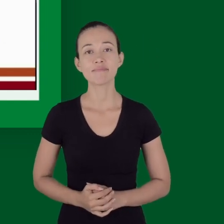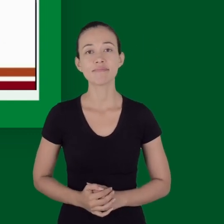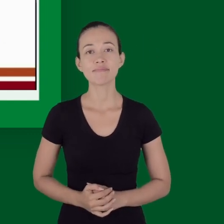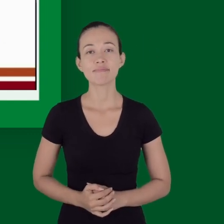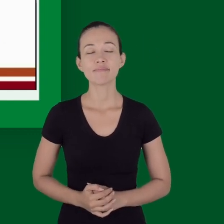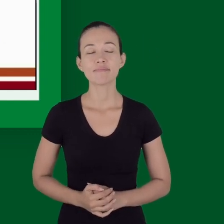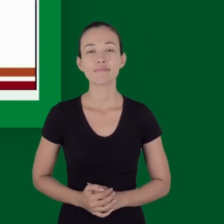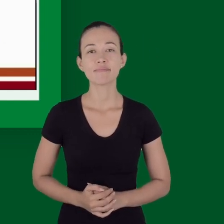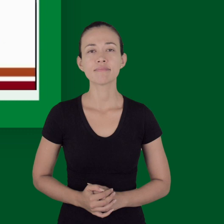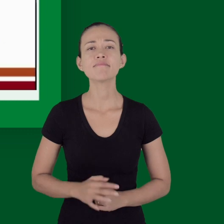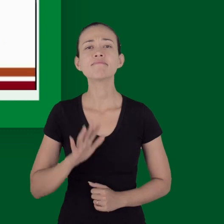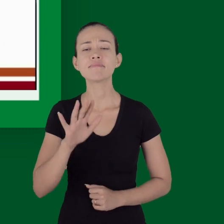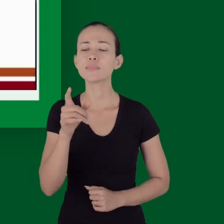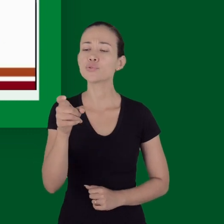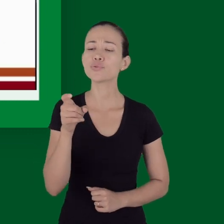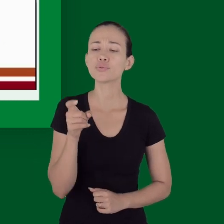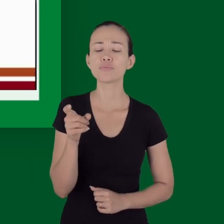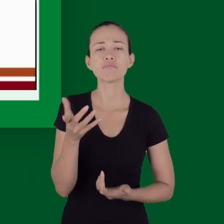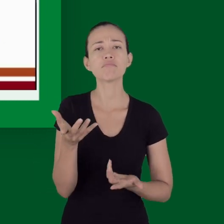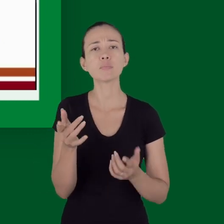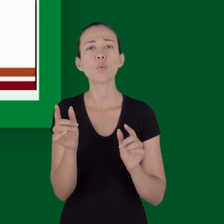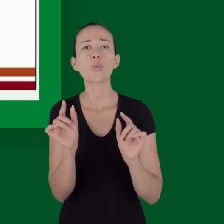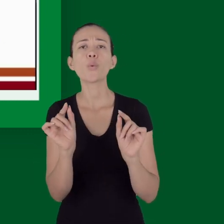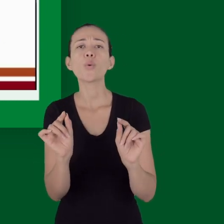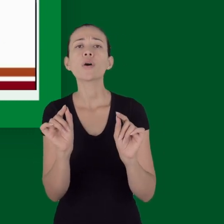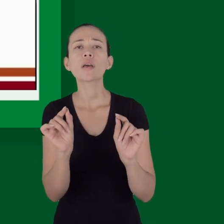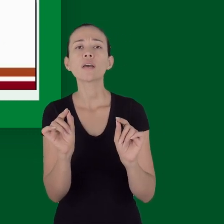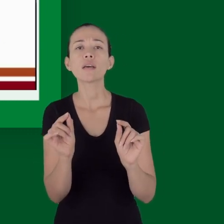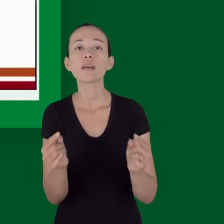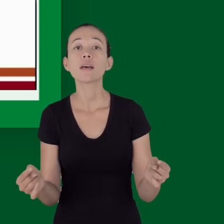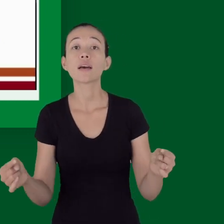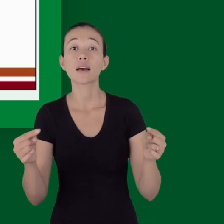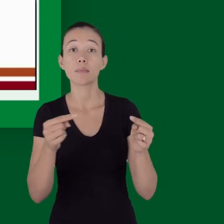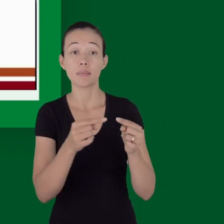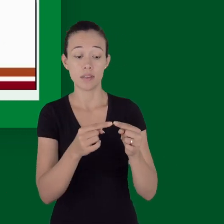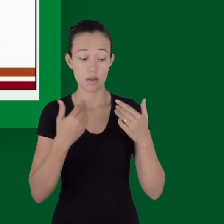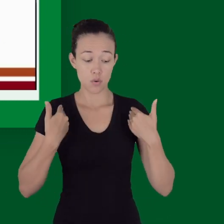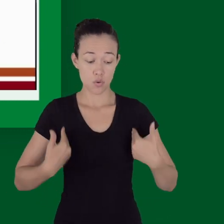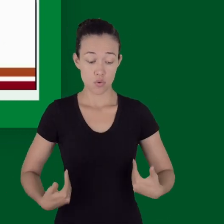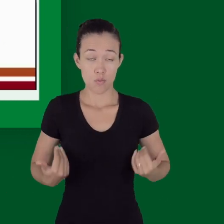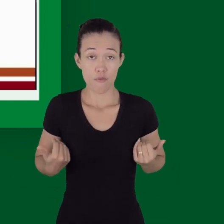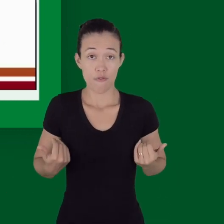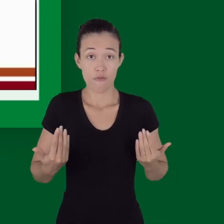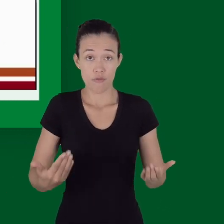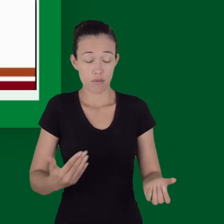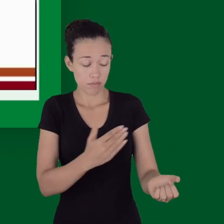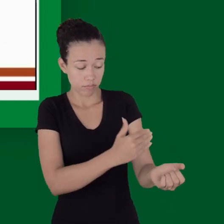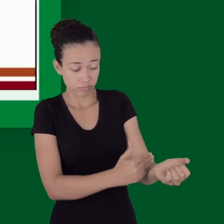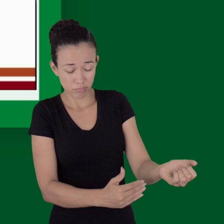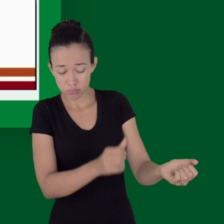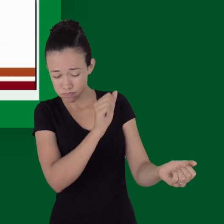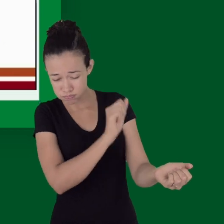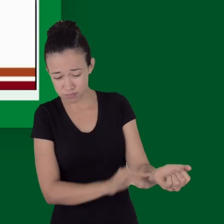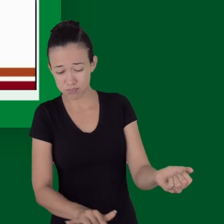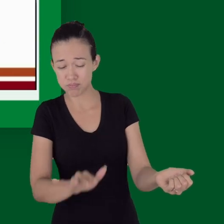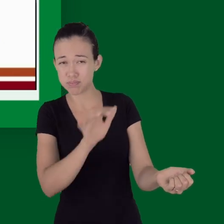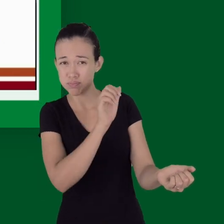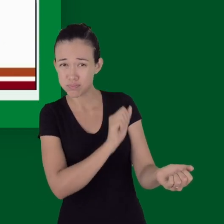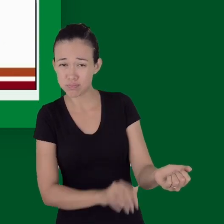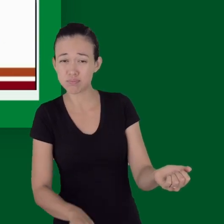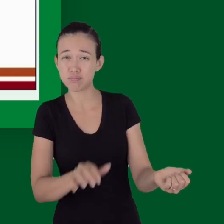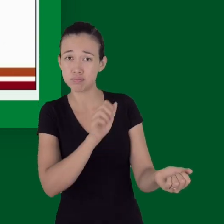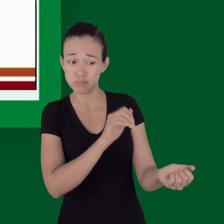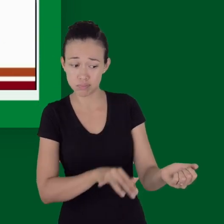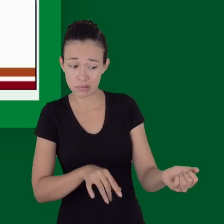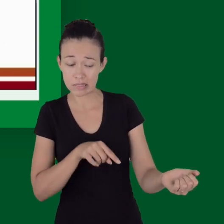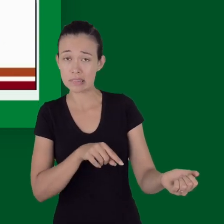X antes de todos eles. O que é esse X? O X é referente à hemorragia ensanguinante, ou hemorragia externa